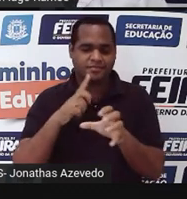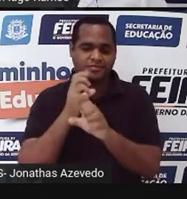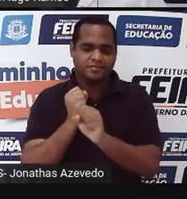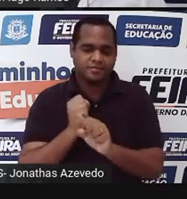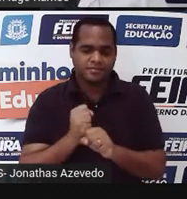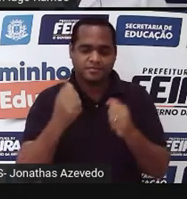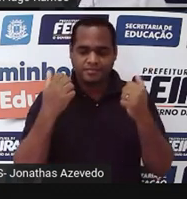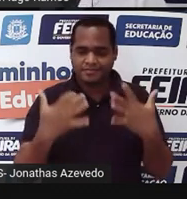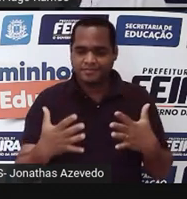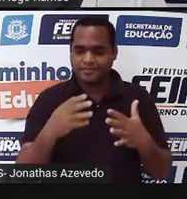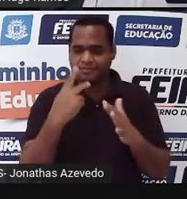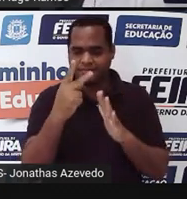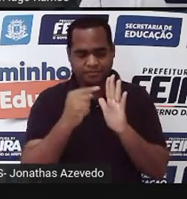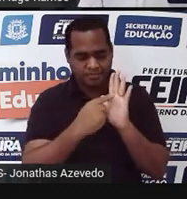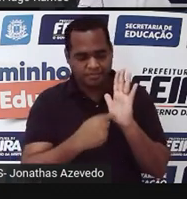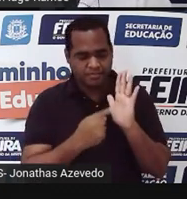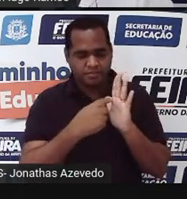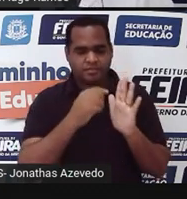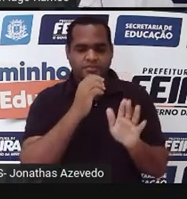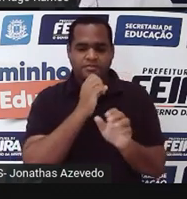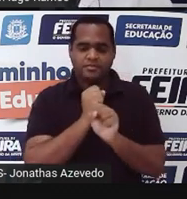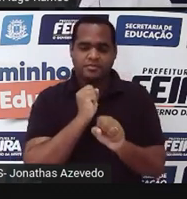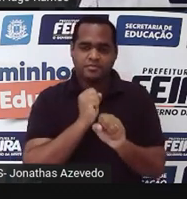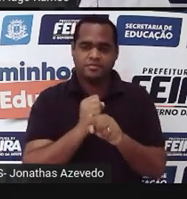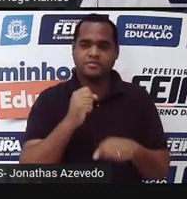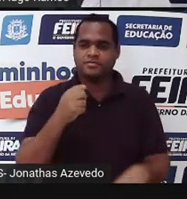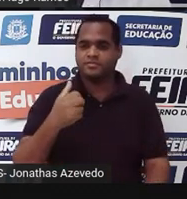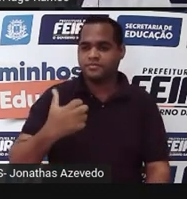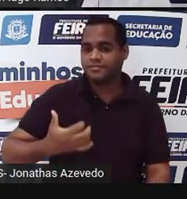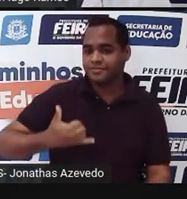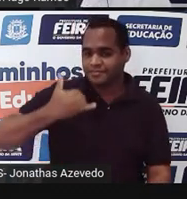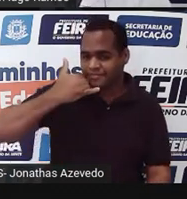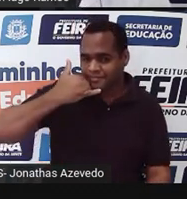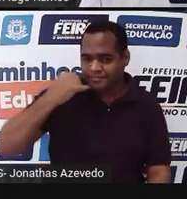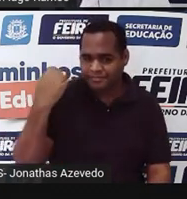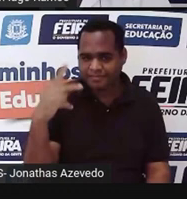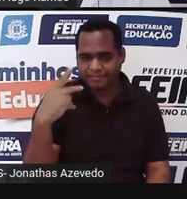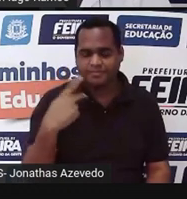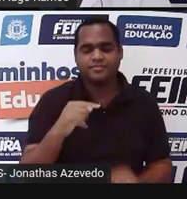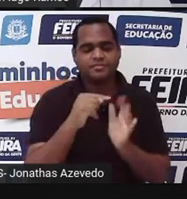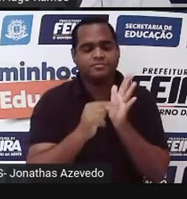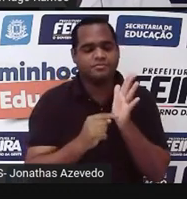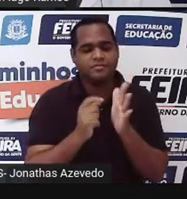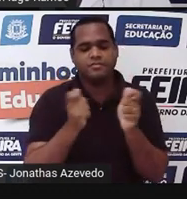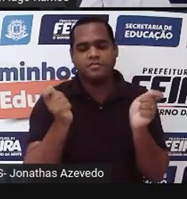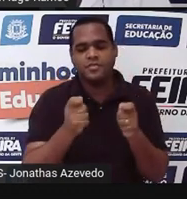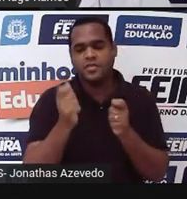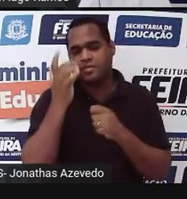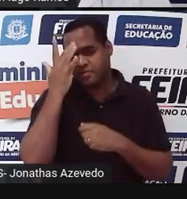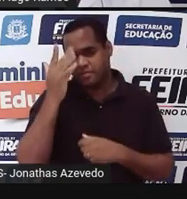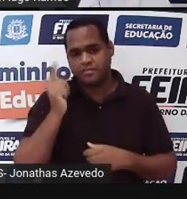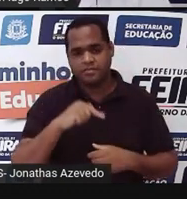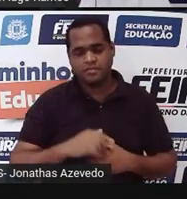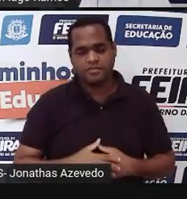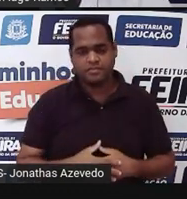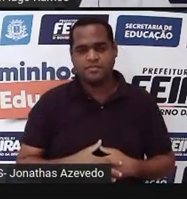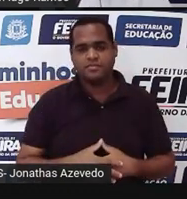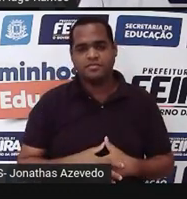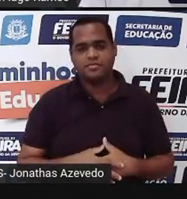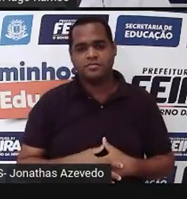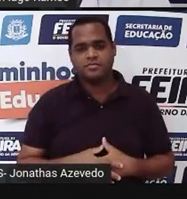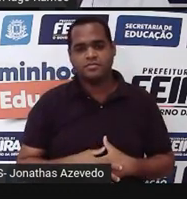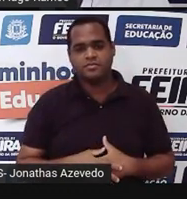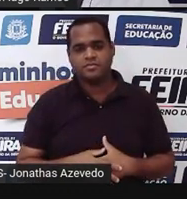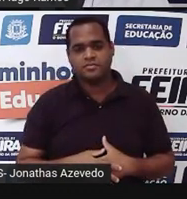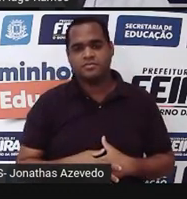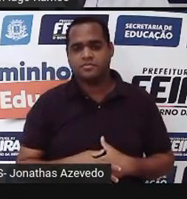pode ser a calculadora do celular, né? Para ser mais prático, certo? Então, pensando nisso,